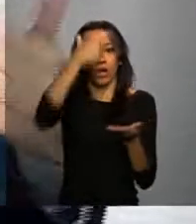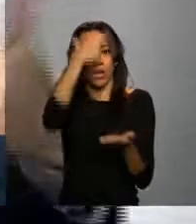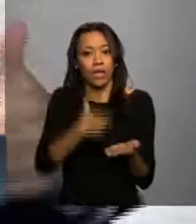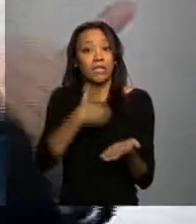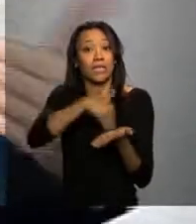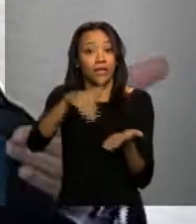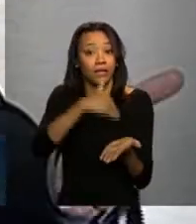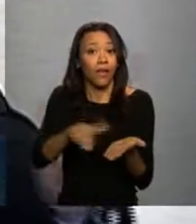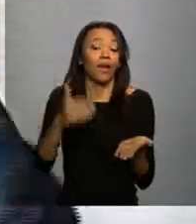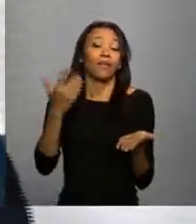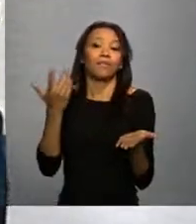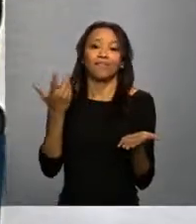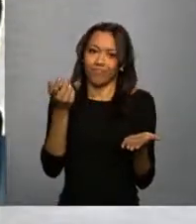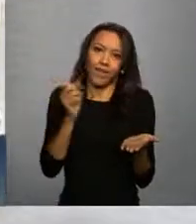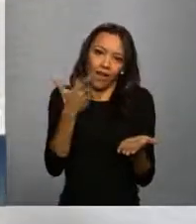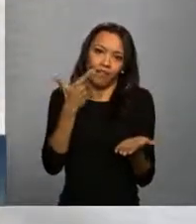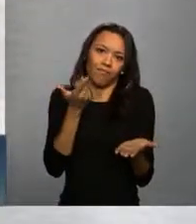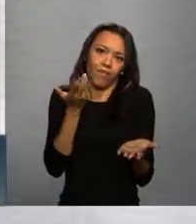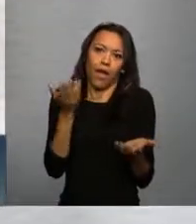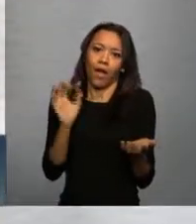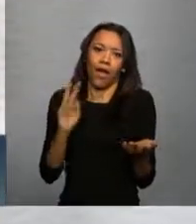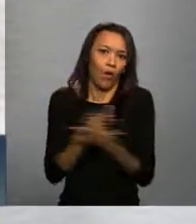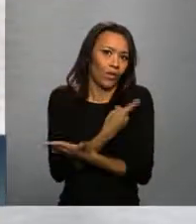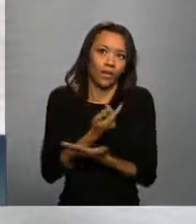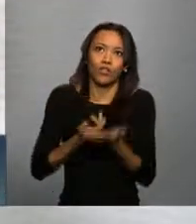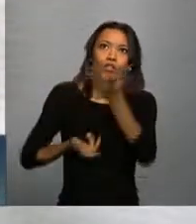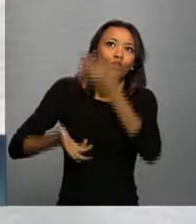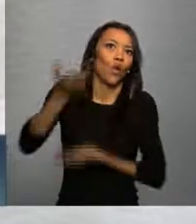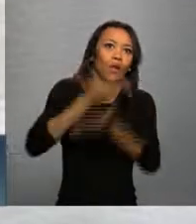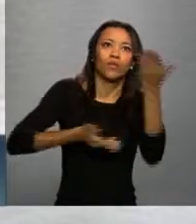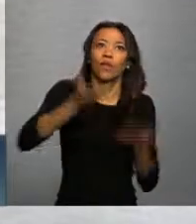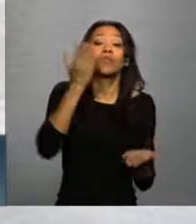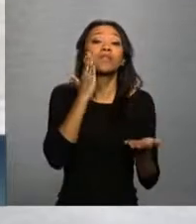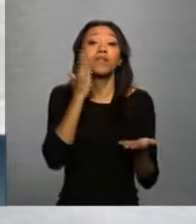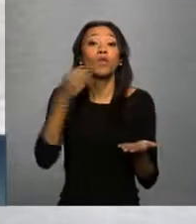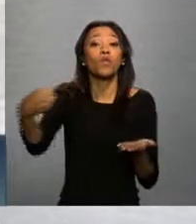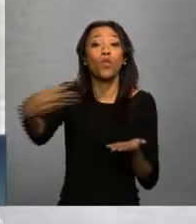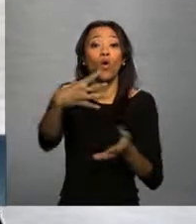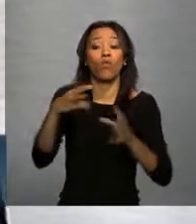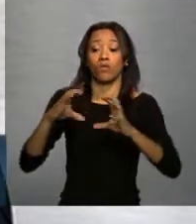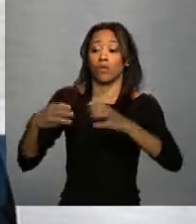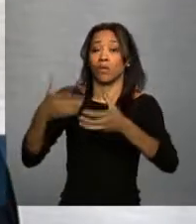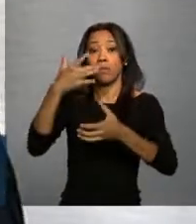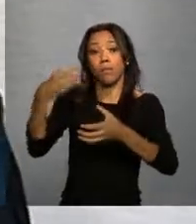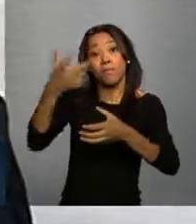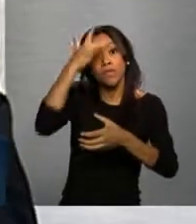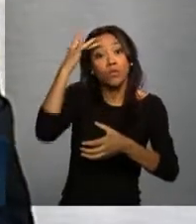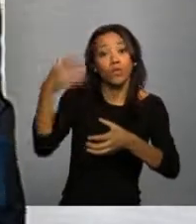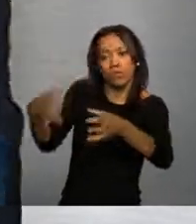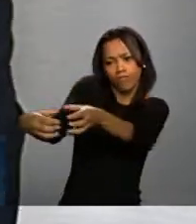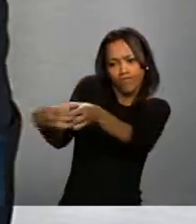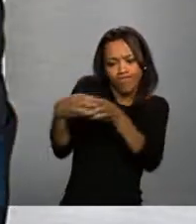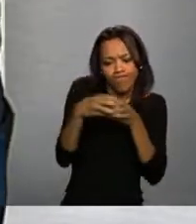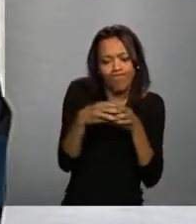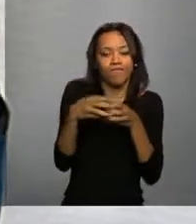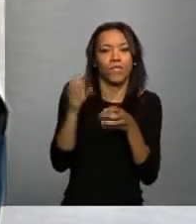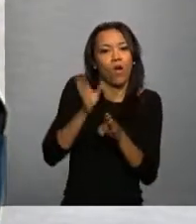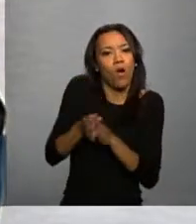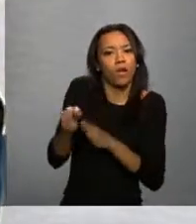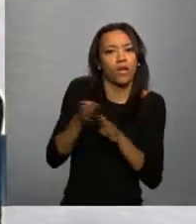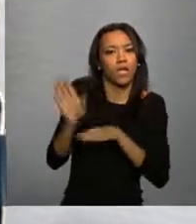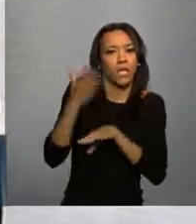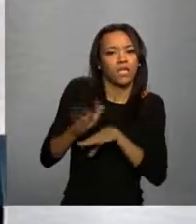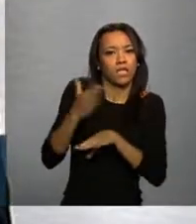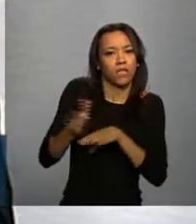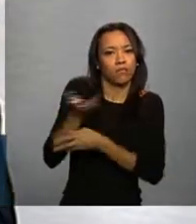lugares acontece essa troca, então precisa acolher as novas equipes, os novos coordenadores, trazê-los para participação nessa rede,